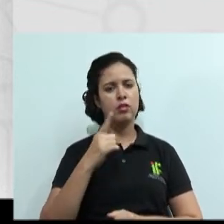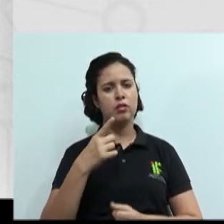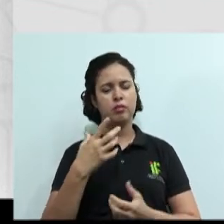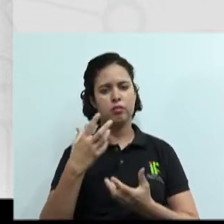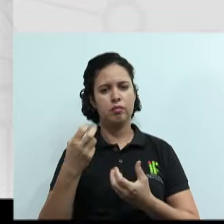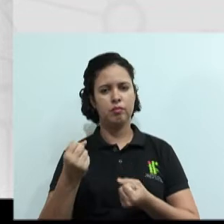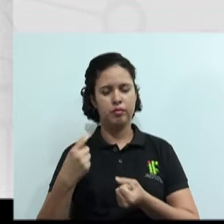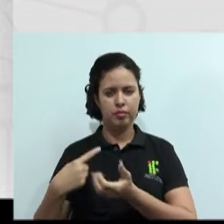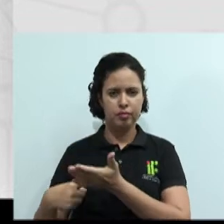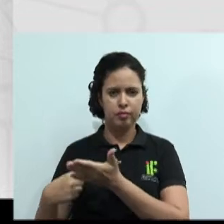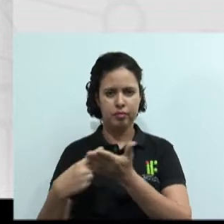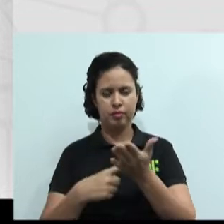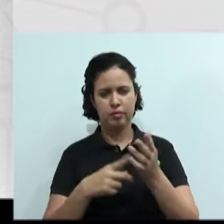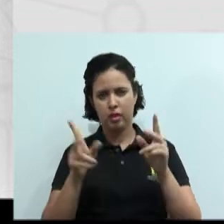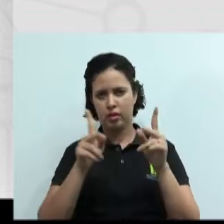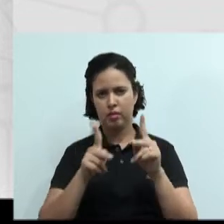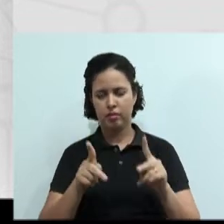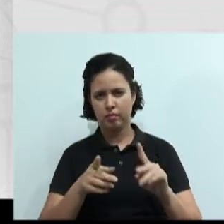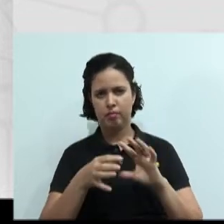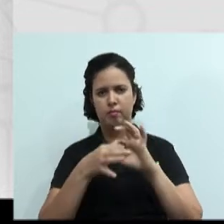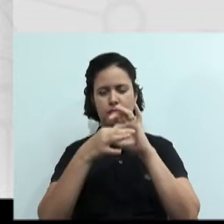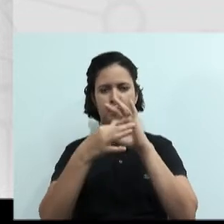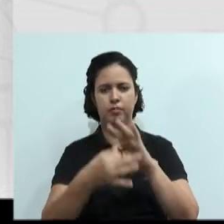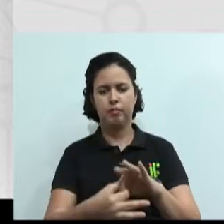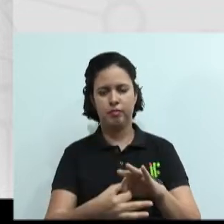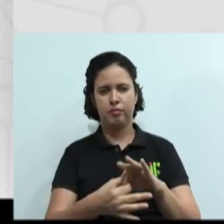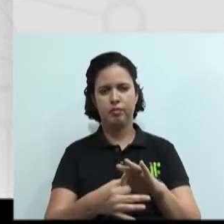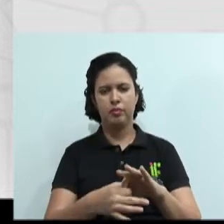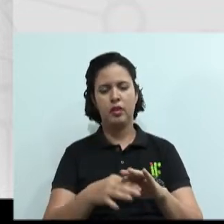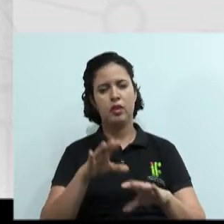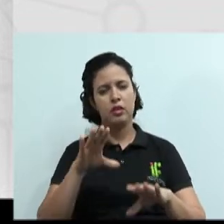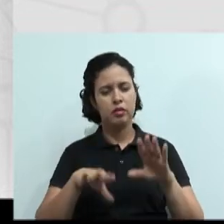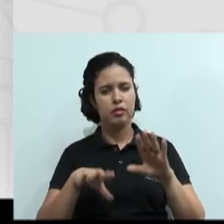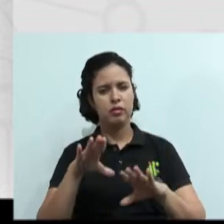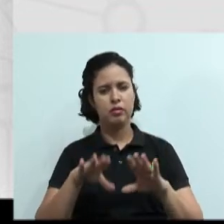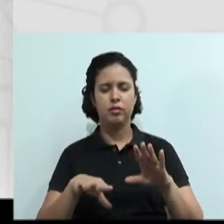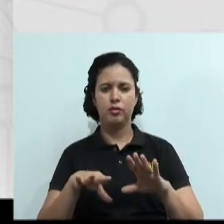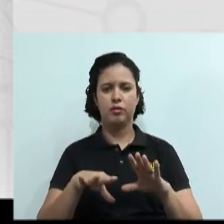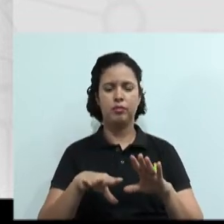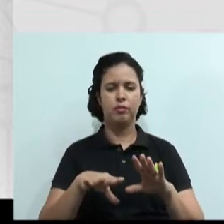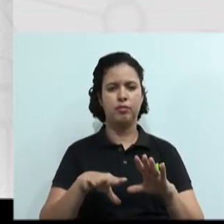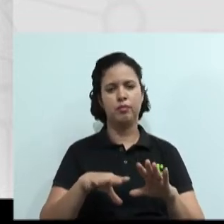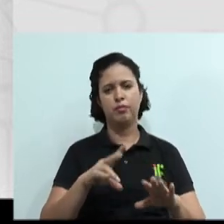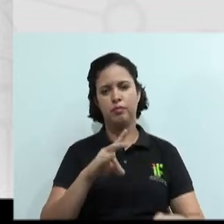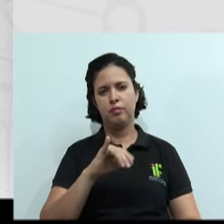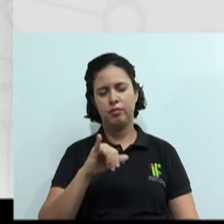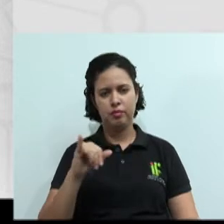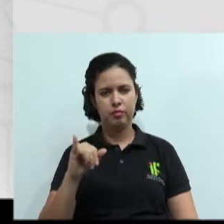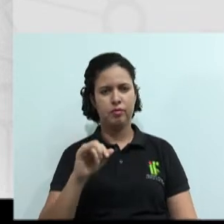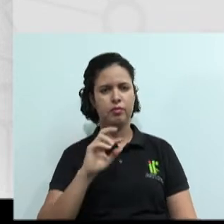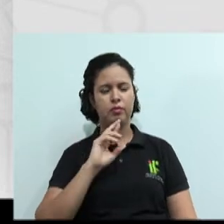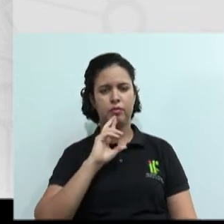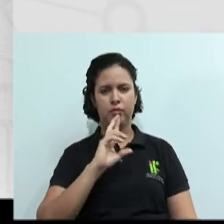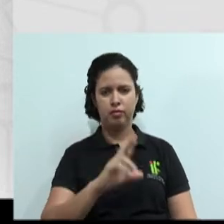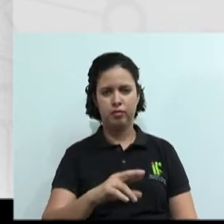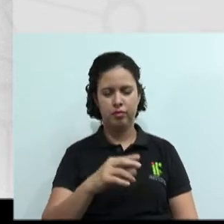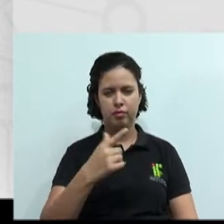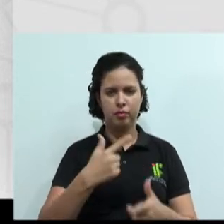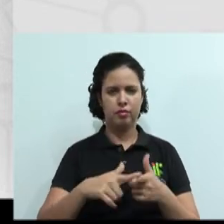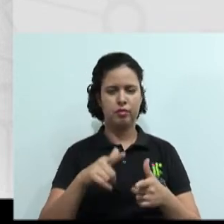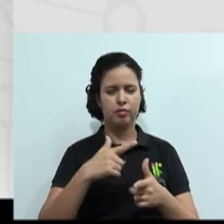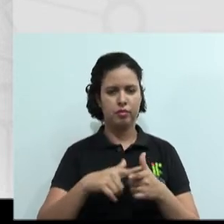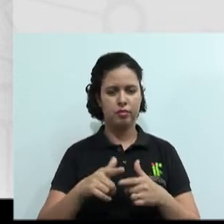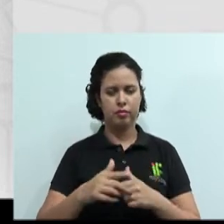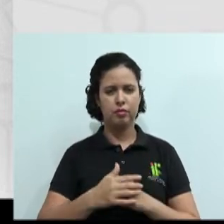Porque a conciliação aí pode às vezes não satisfazer plenamente a todos. Mas vai aí resolver o conflito, ok?